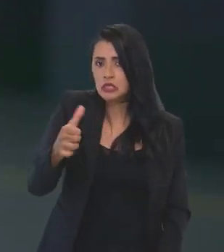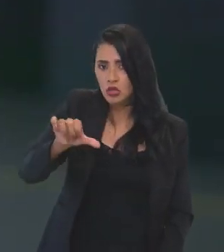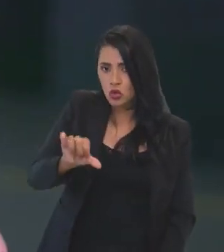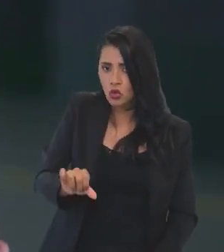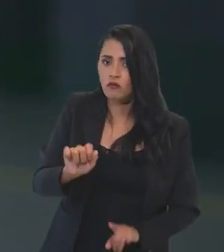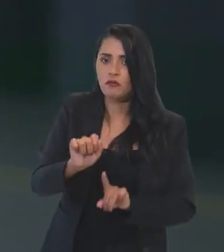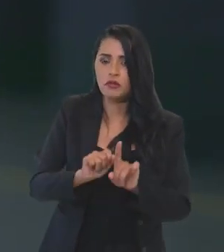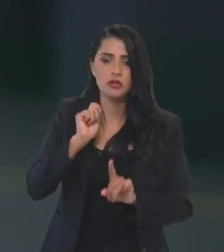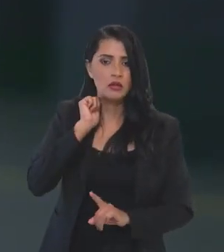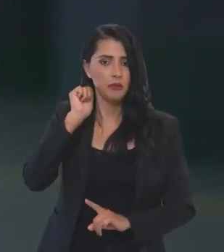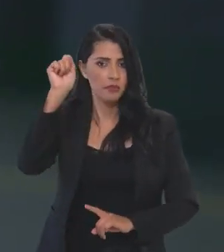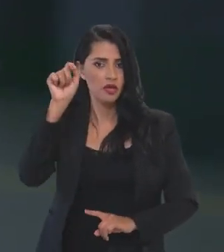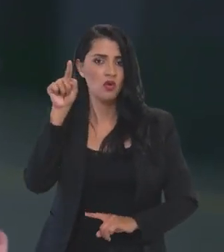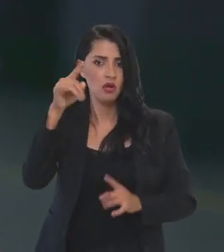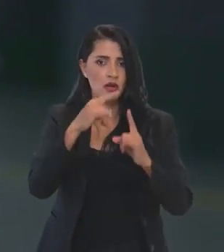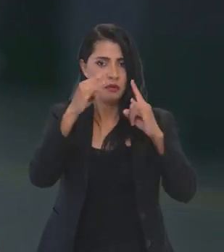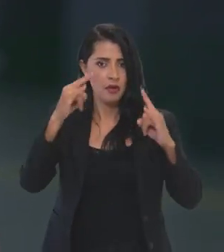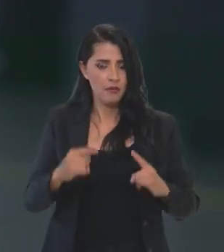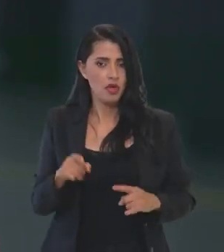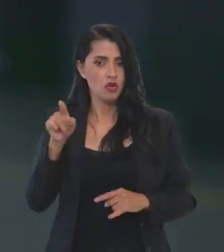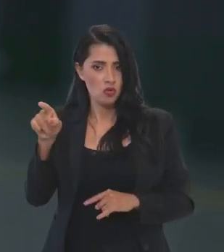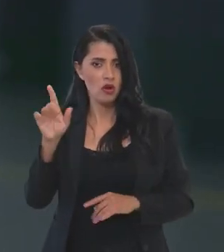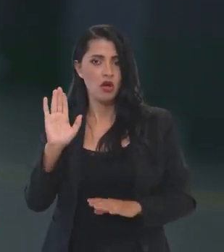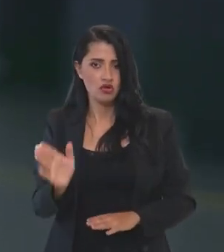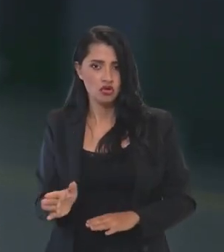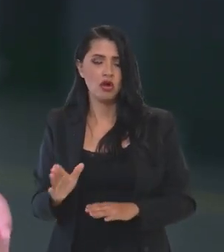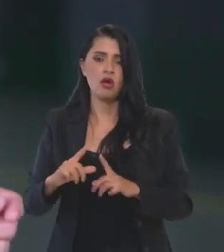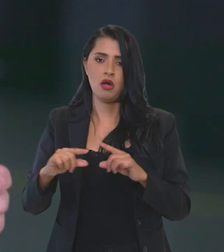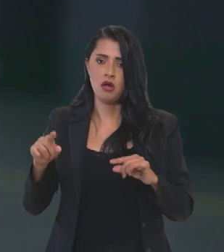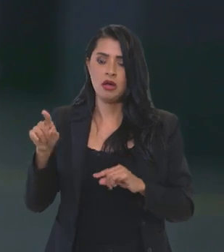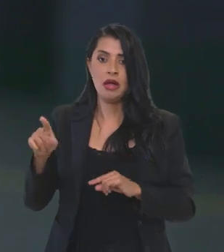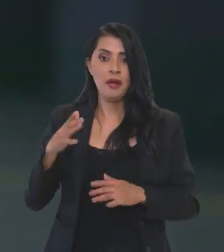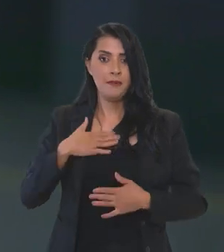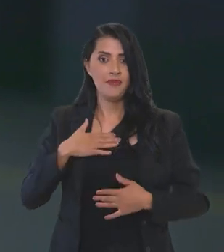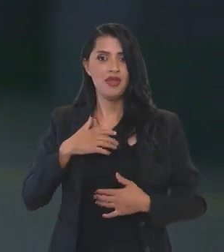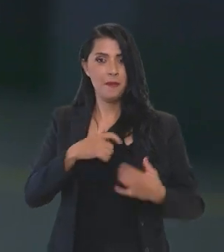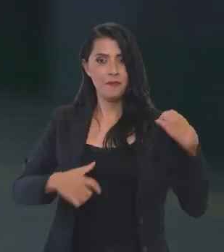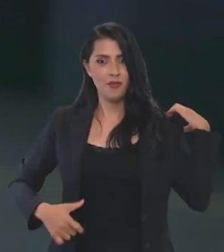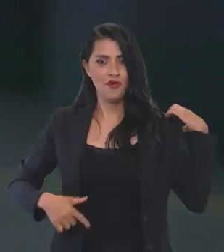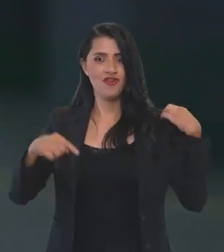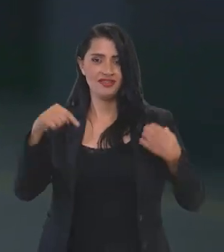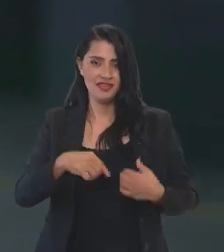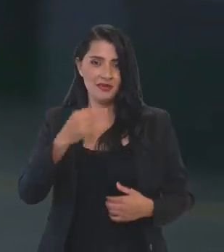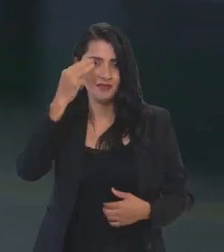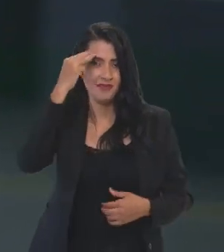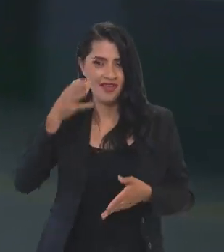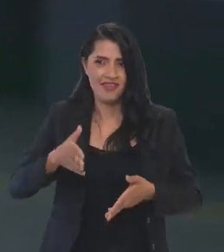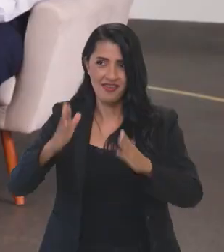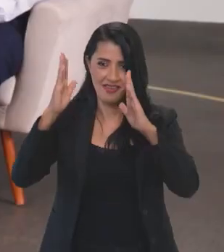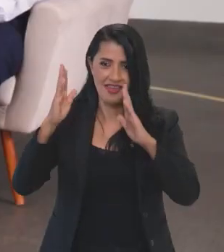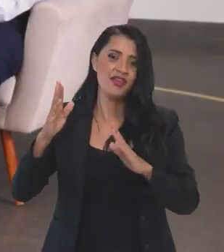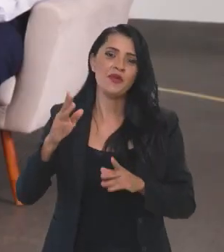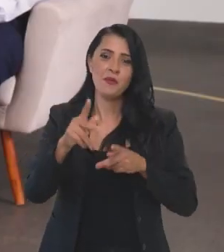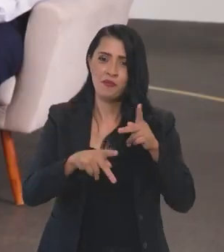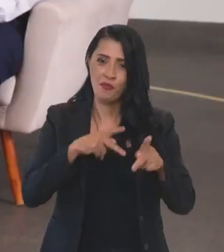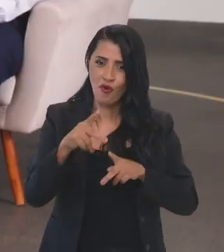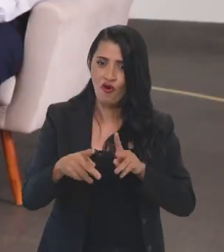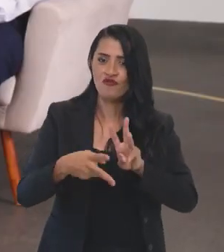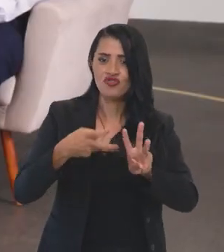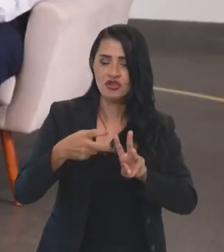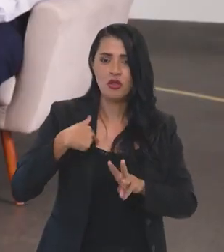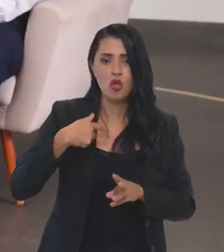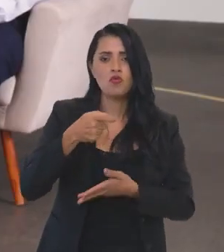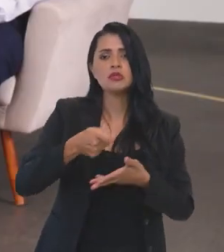19 de abril, ali no acampamento Terra Livre. Na minha posse, aqui no Memorial dos Povos Indígenas,